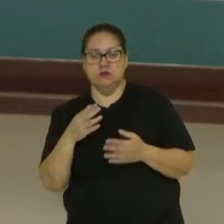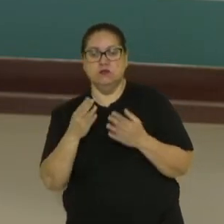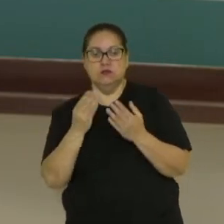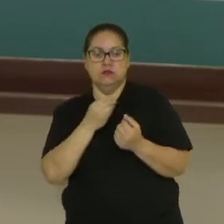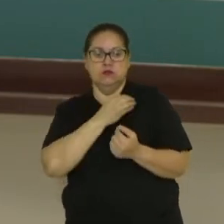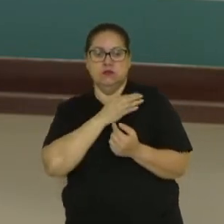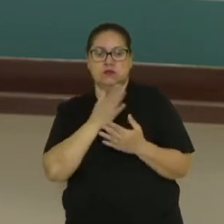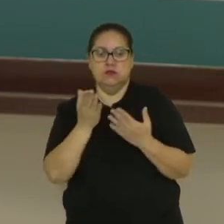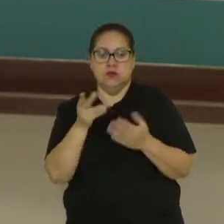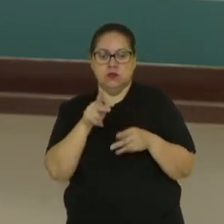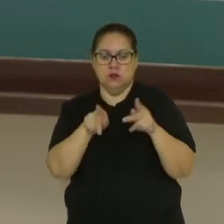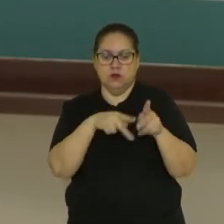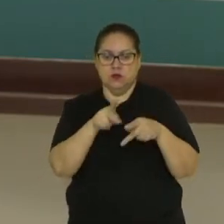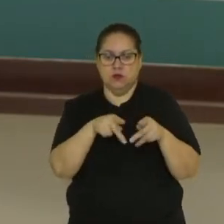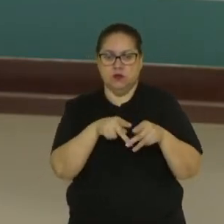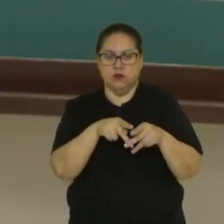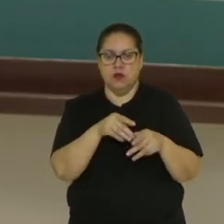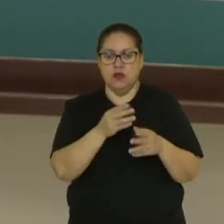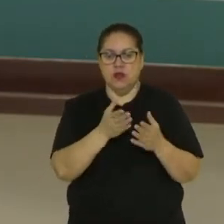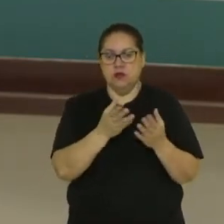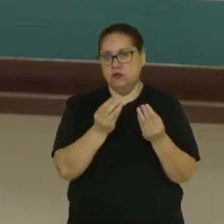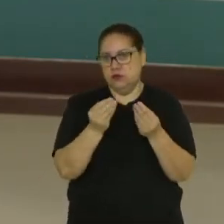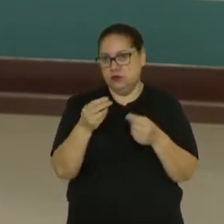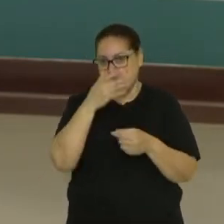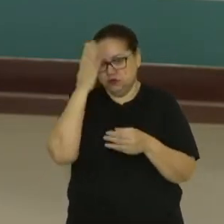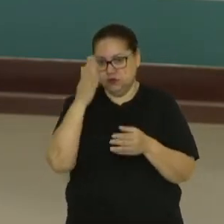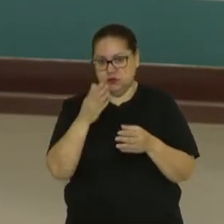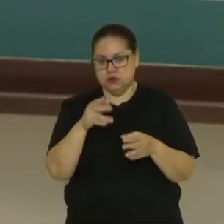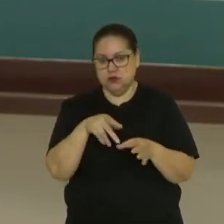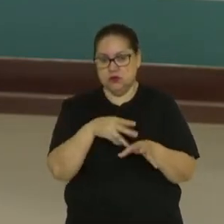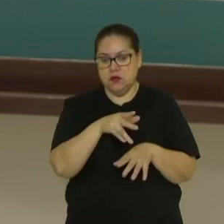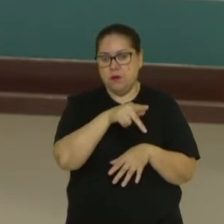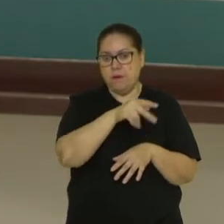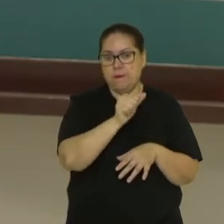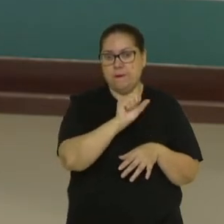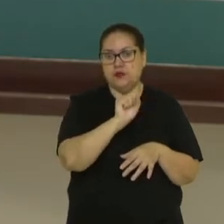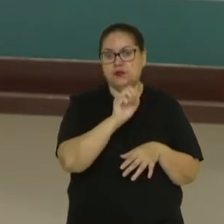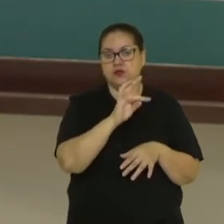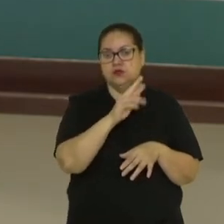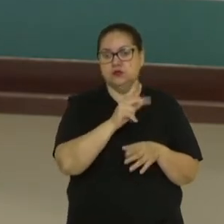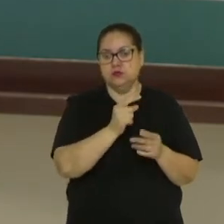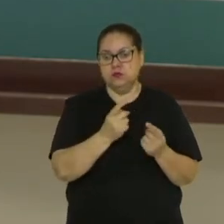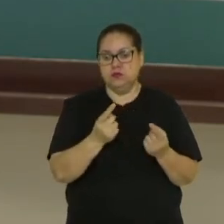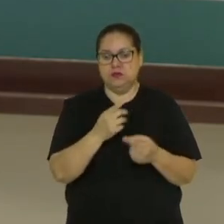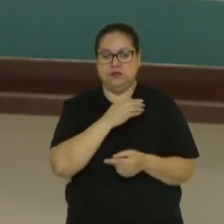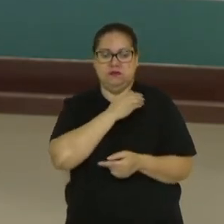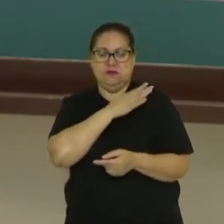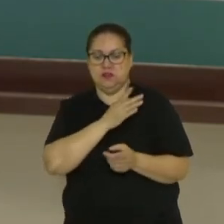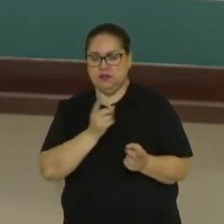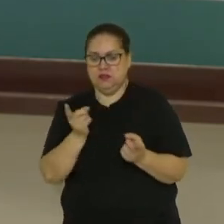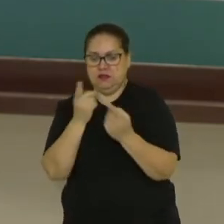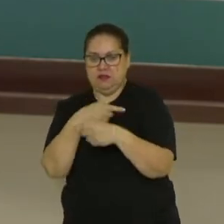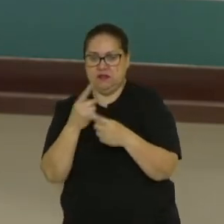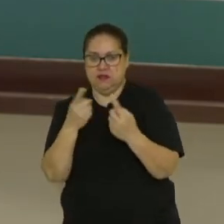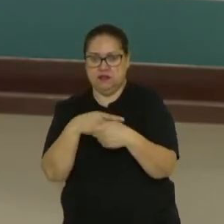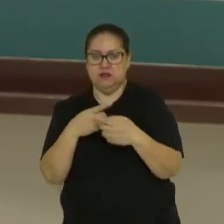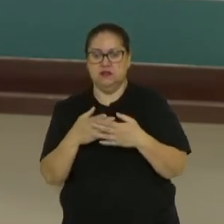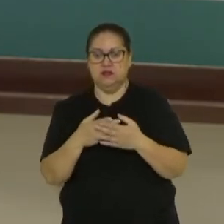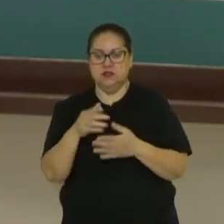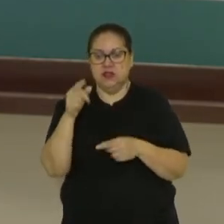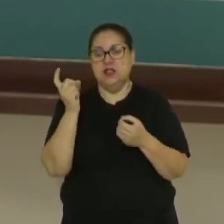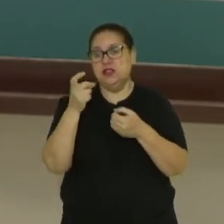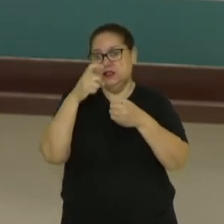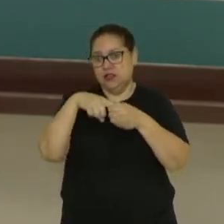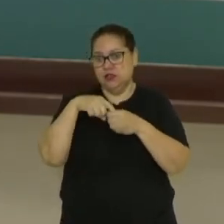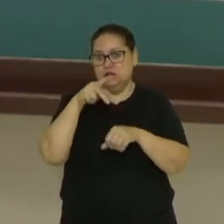povo afegão ou a maioria dos pastuns que discriminam os Hazari. E assim vai, né? Tem uma discriminação